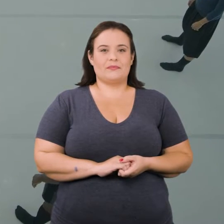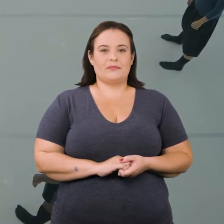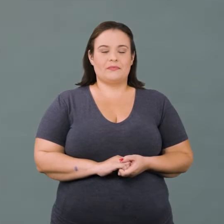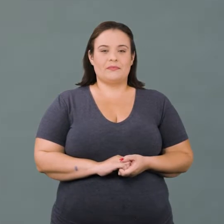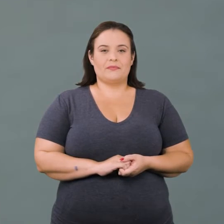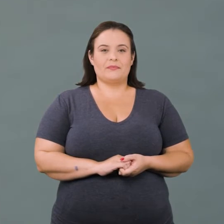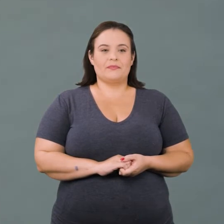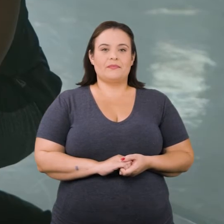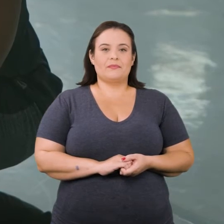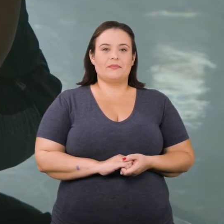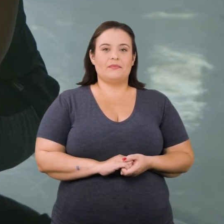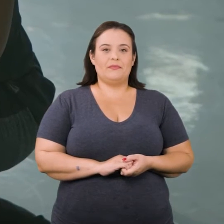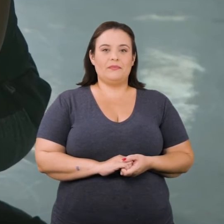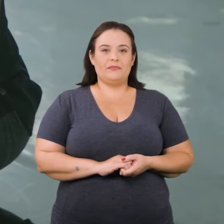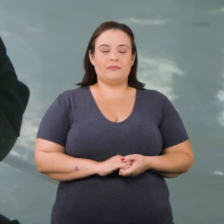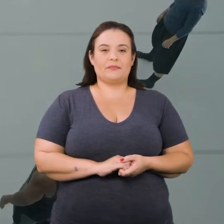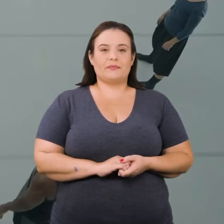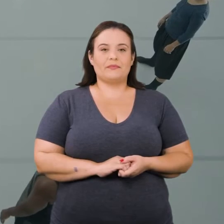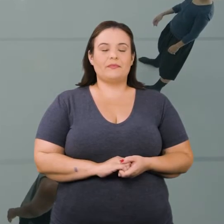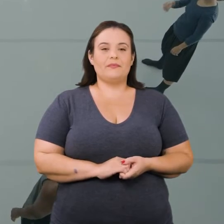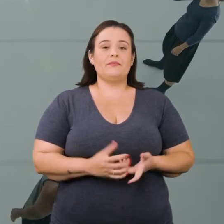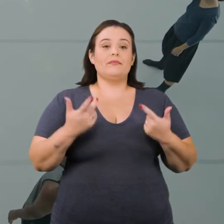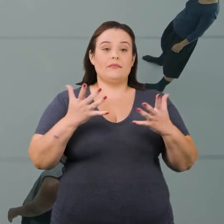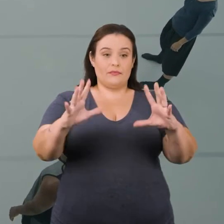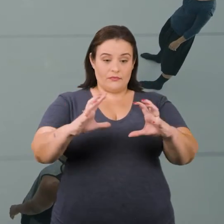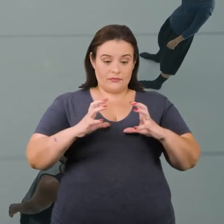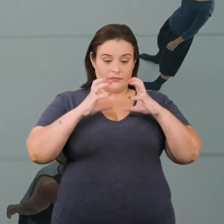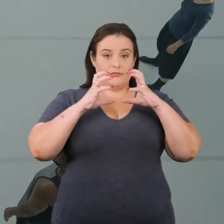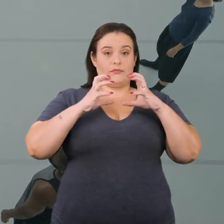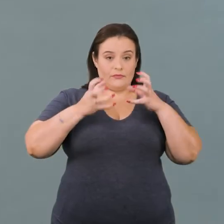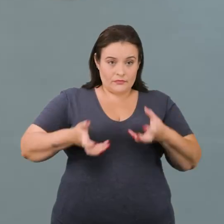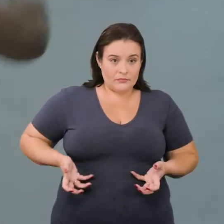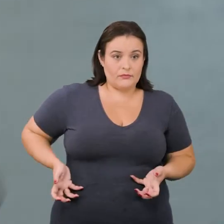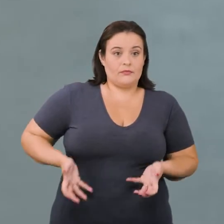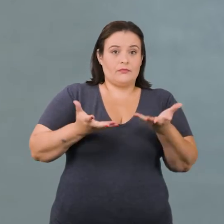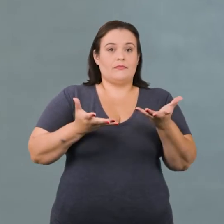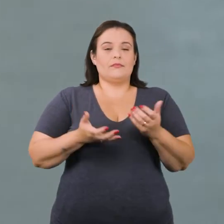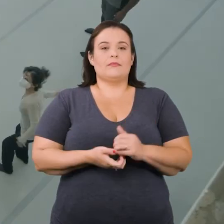gestos. Cristian, na hora que receber a bola, age.